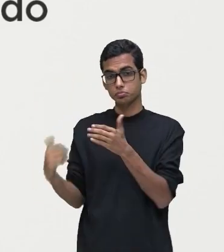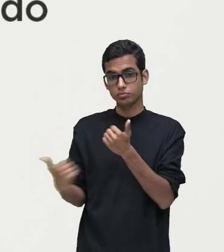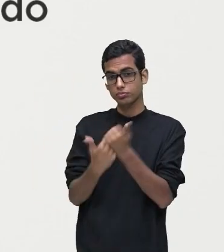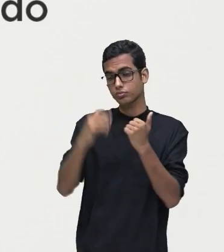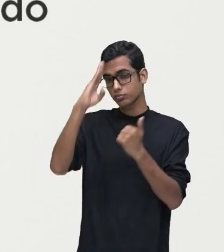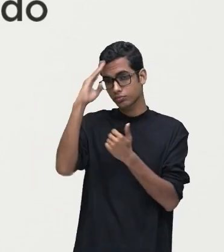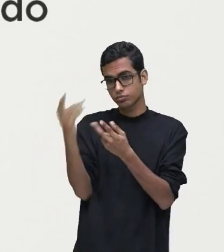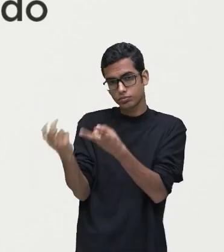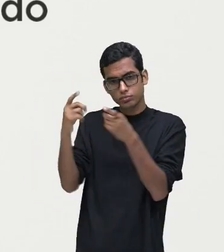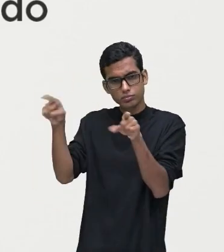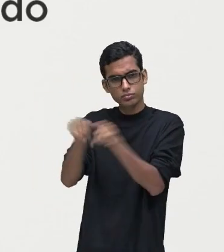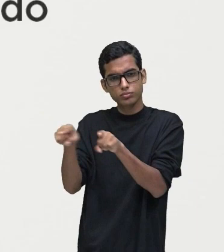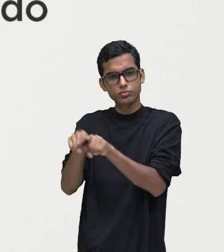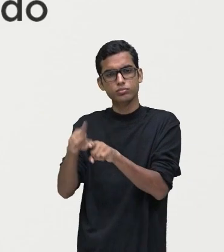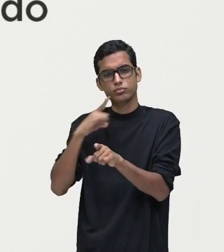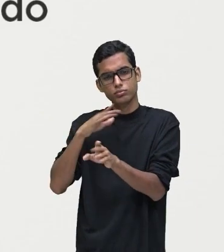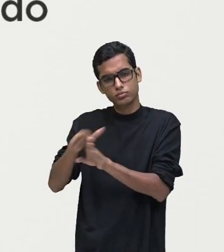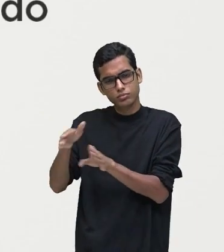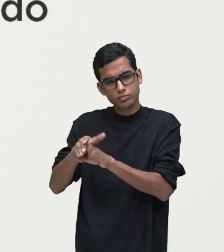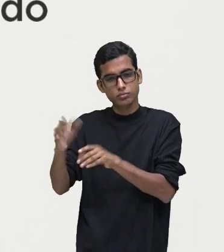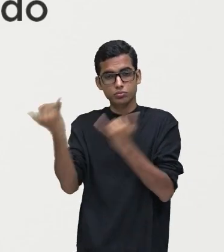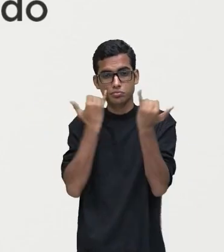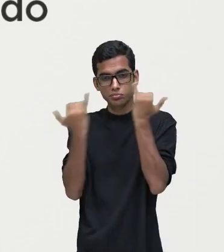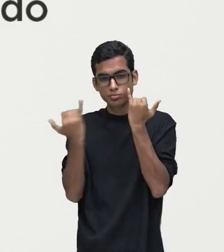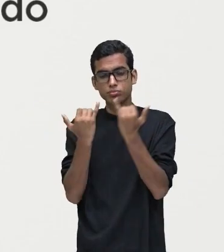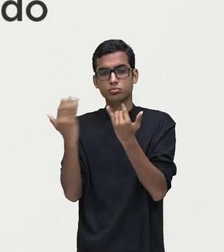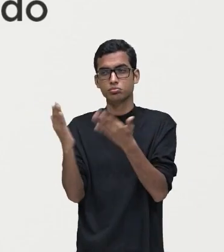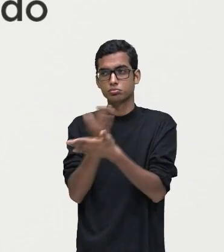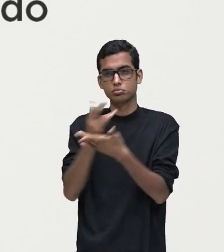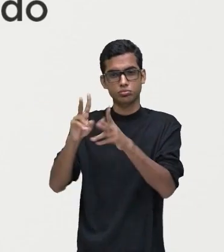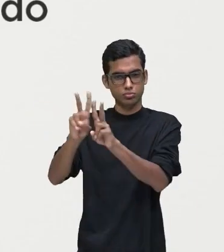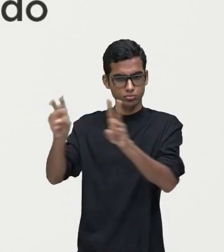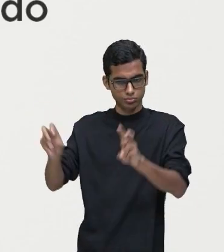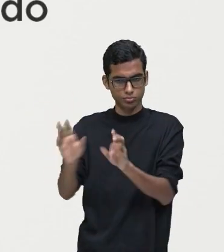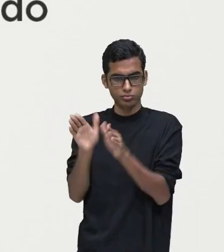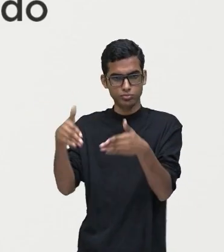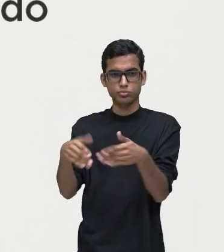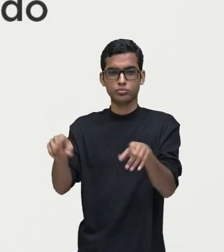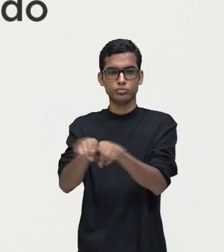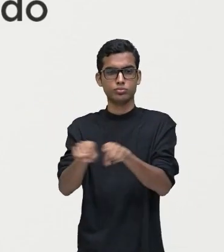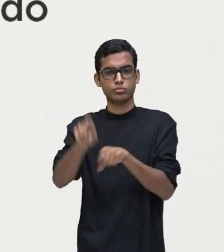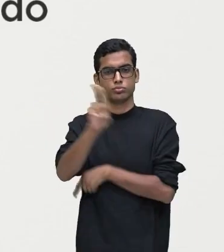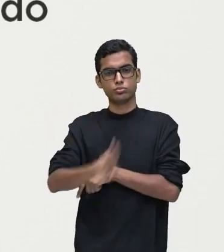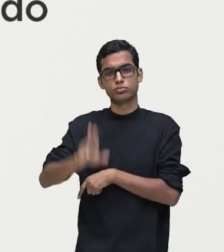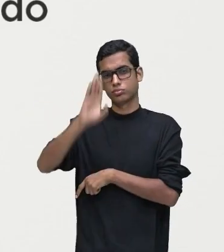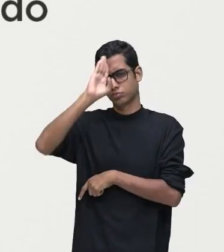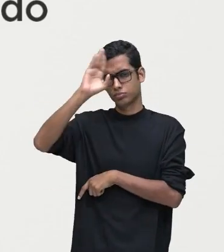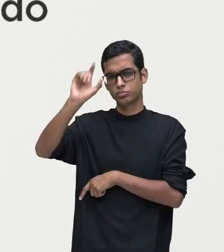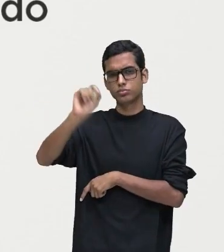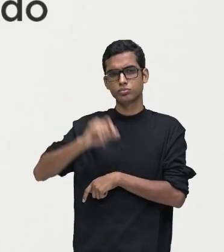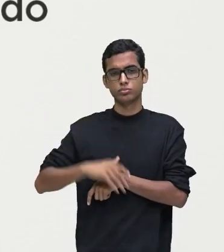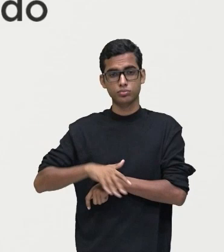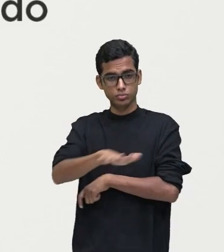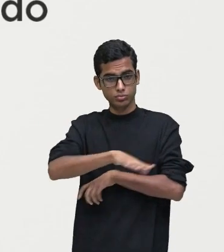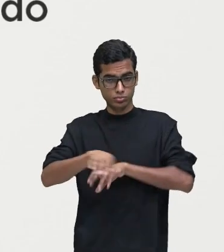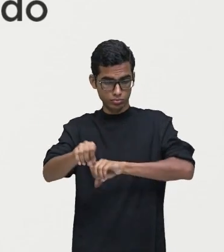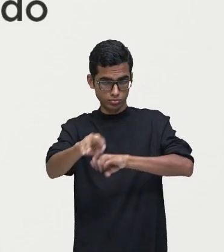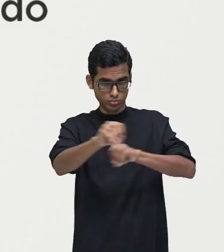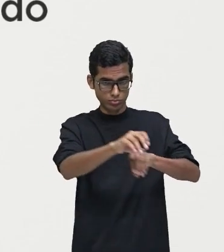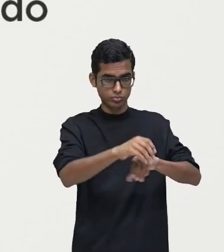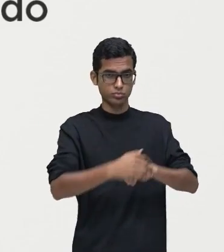identificação, instrução e informação de determinado assunto, sendo muito utilizado por isso em ambientes